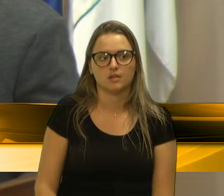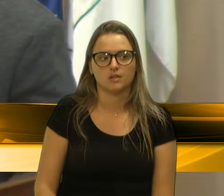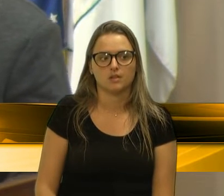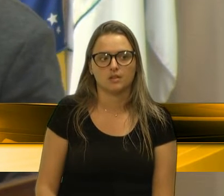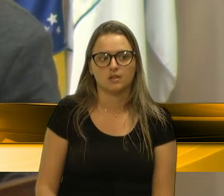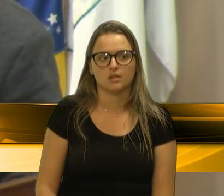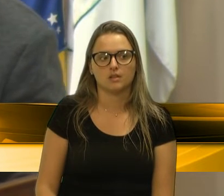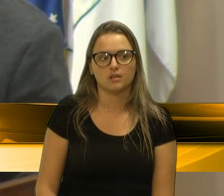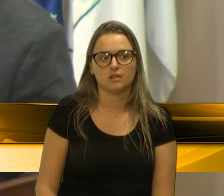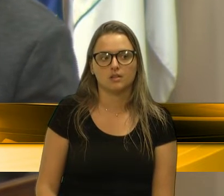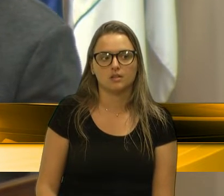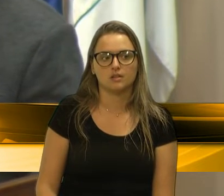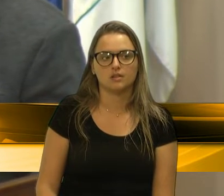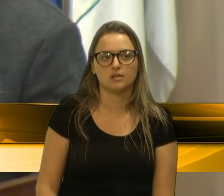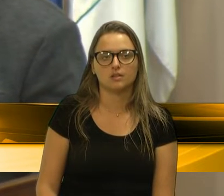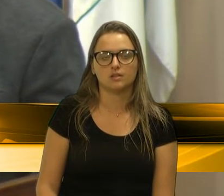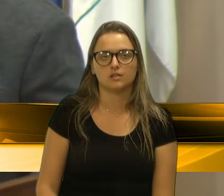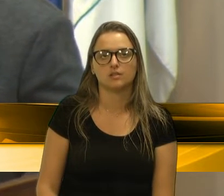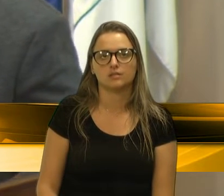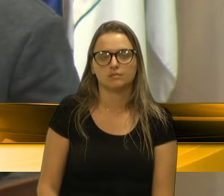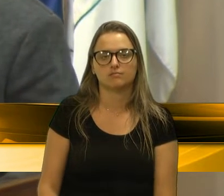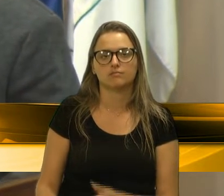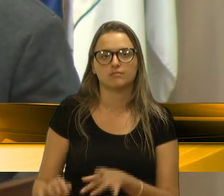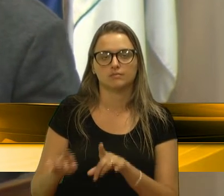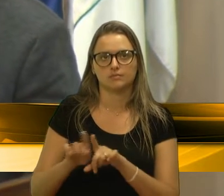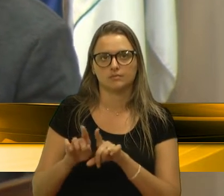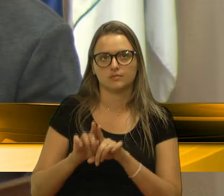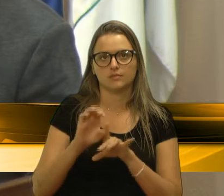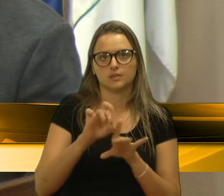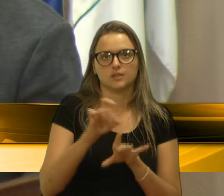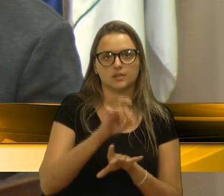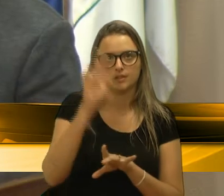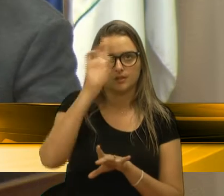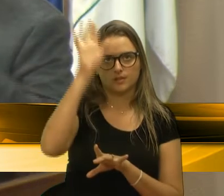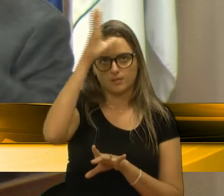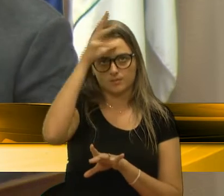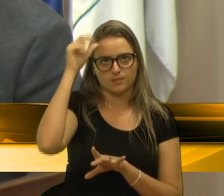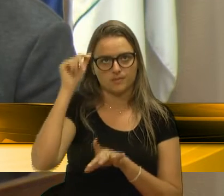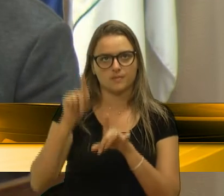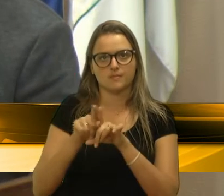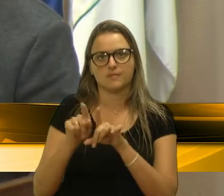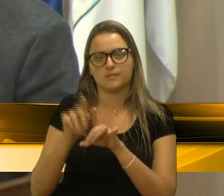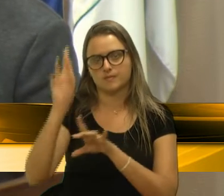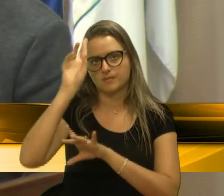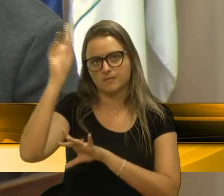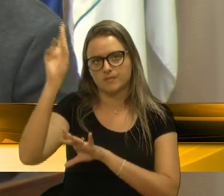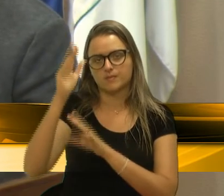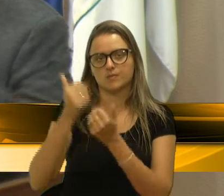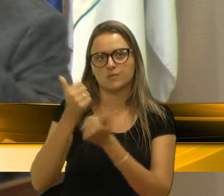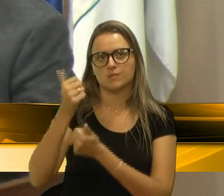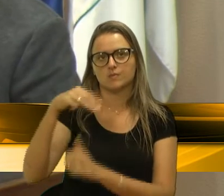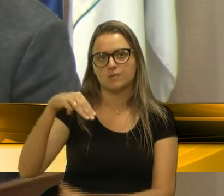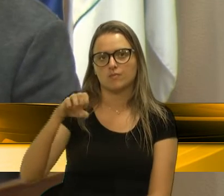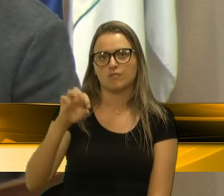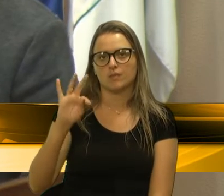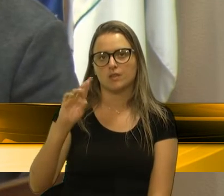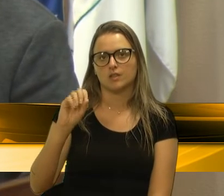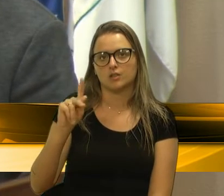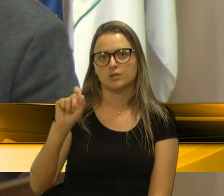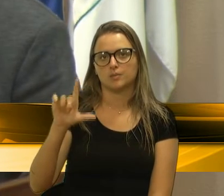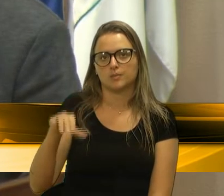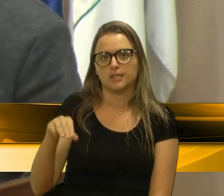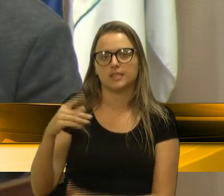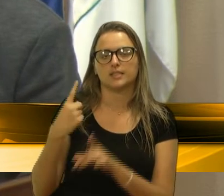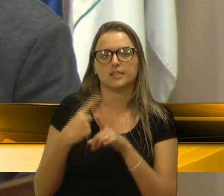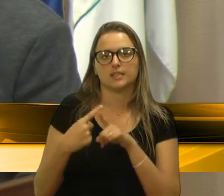ex-presidente do MDB, ex-subprefeito, diretor da Metroplan, grande amigo e colaborador do tempo da Rádio São Francisco,